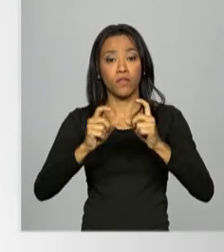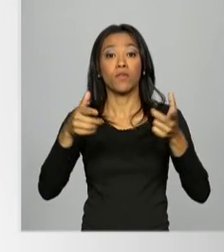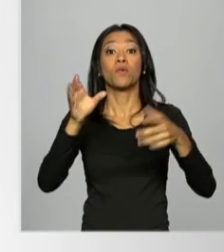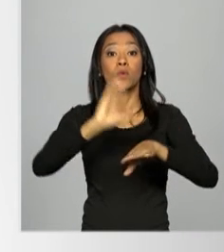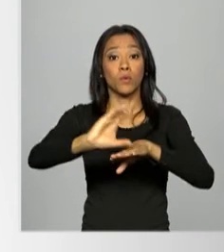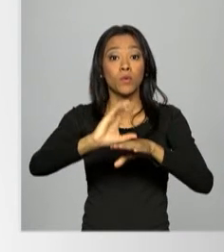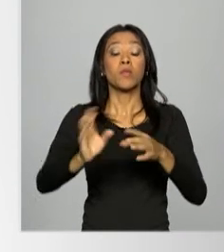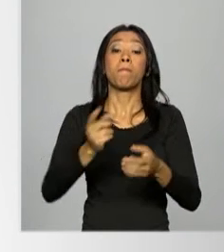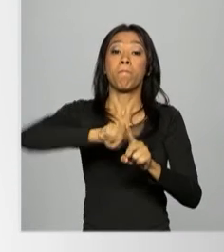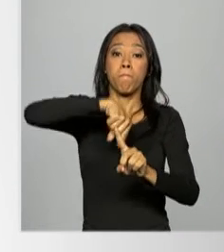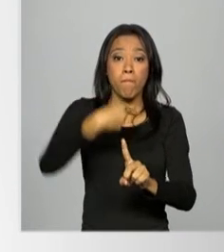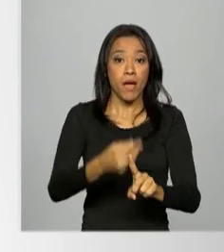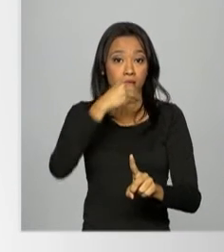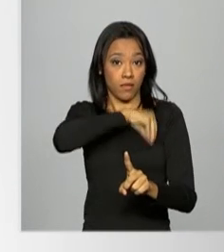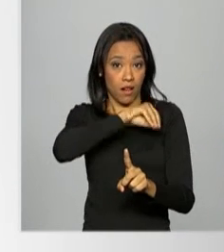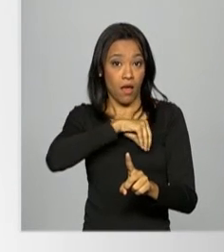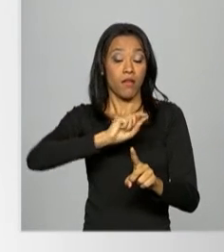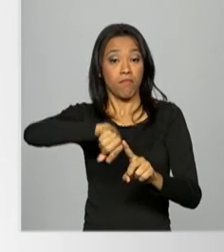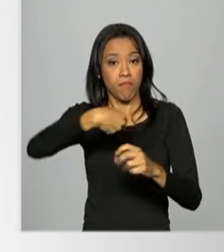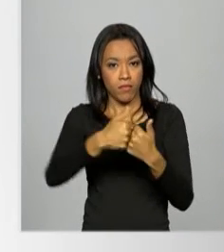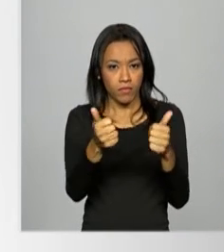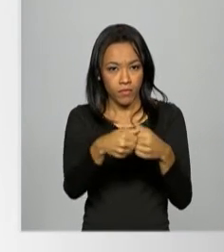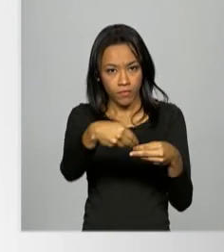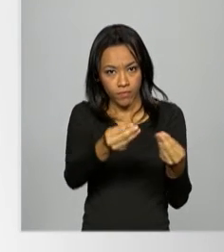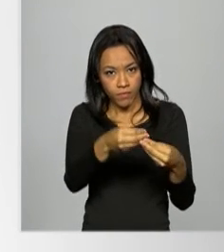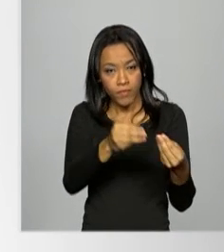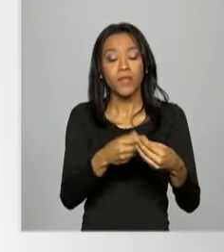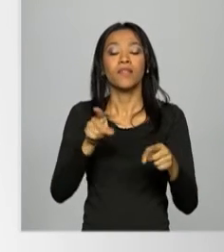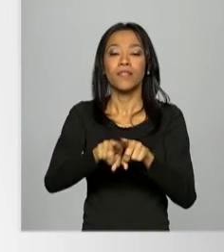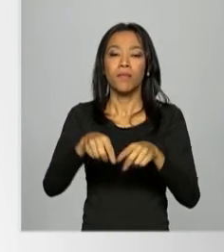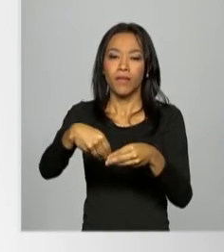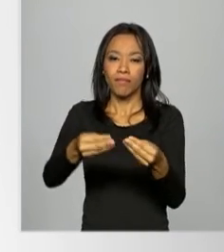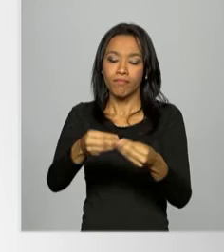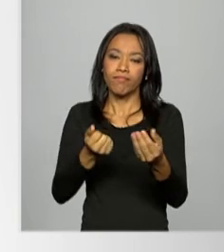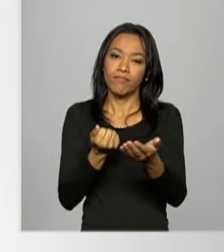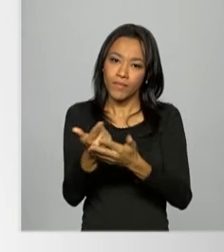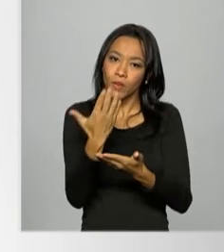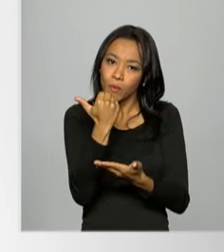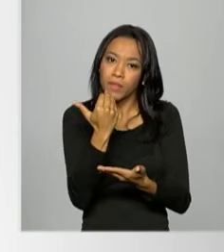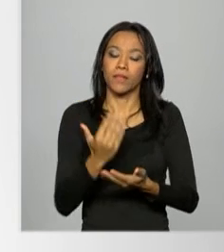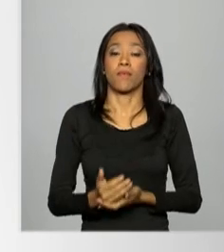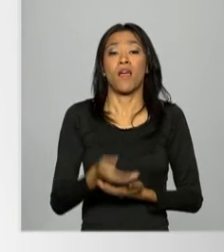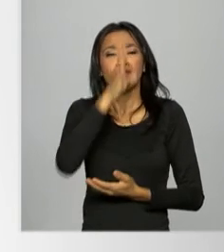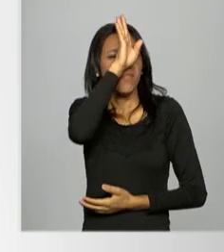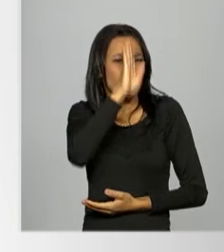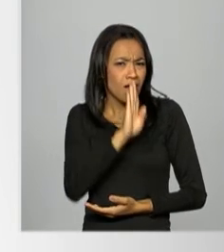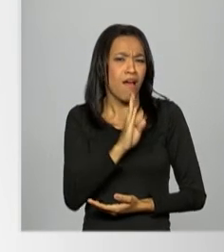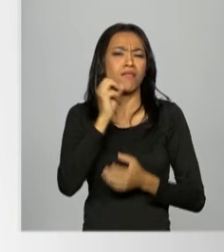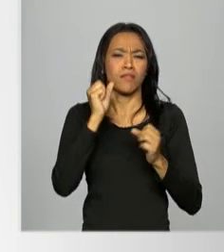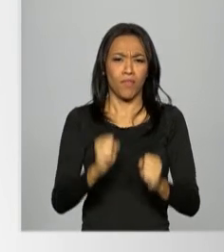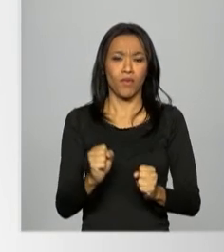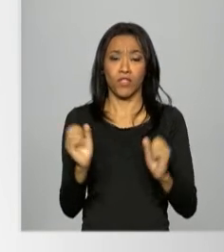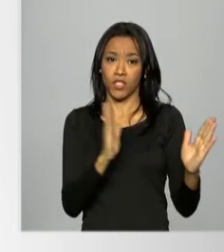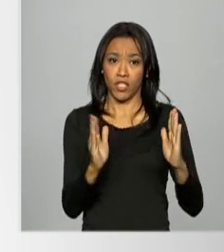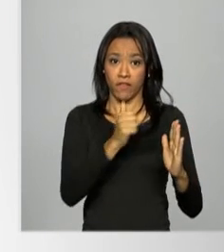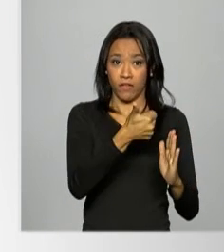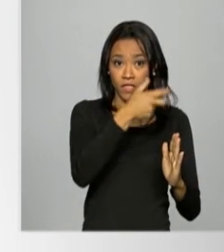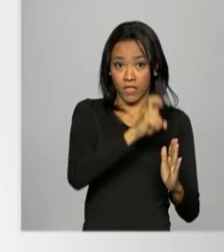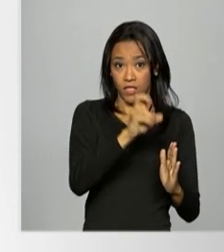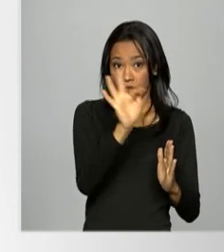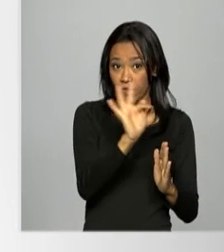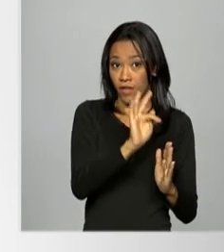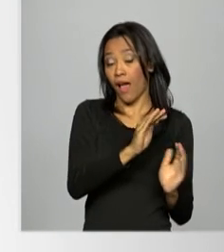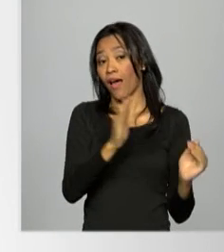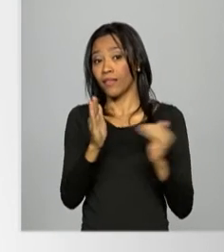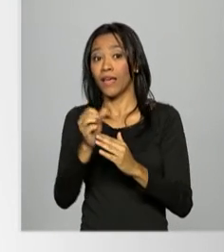mais salário, vale transporte e vale refeição. As inscrições são gratuitas e podem ser feitas de 25 de fevereiro